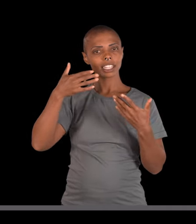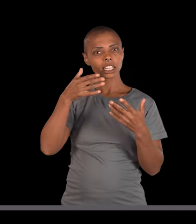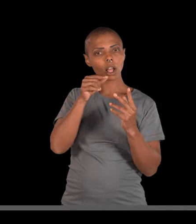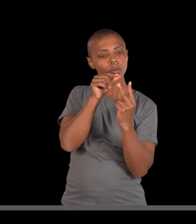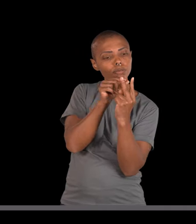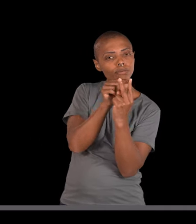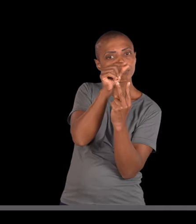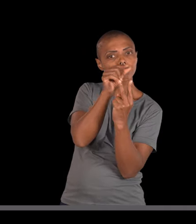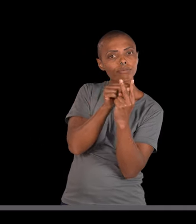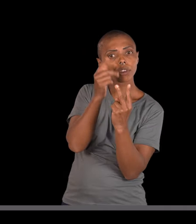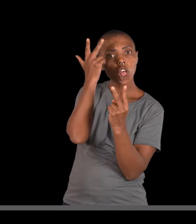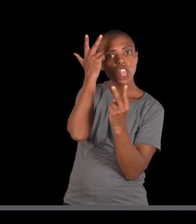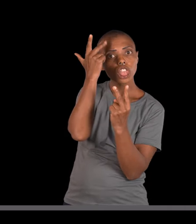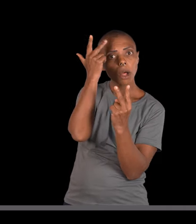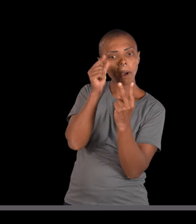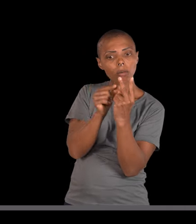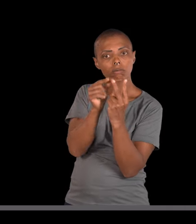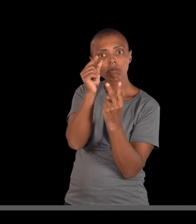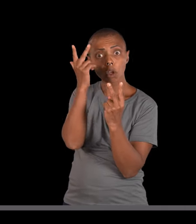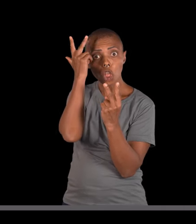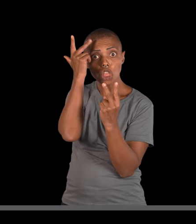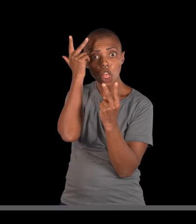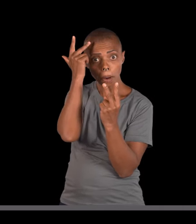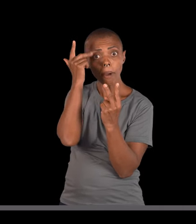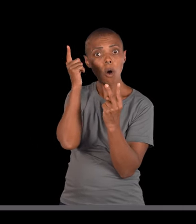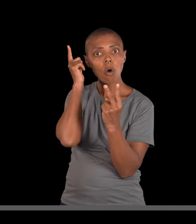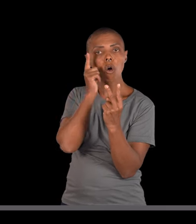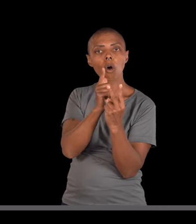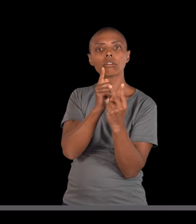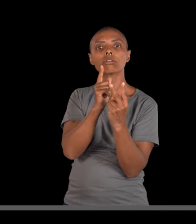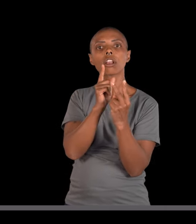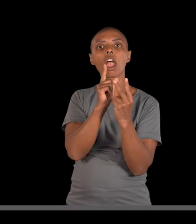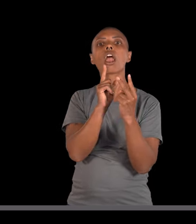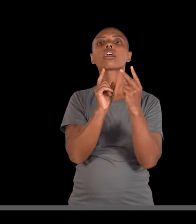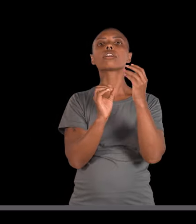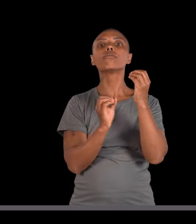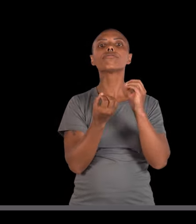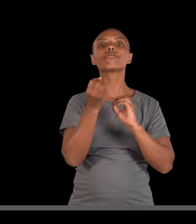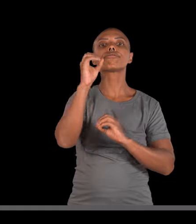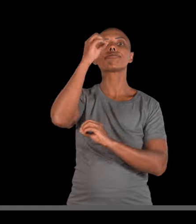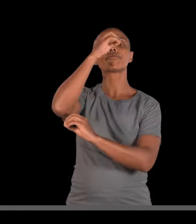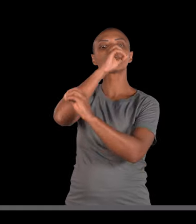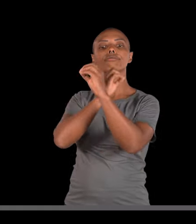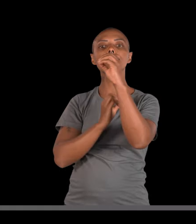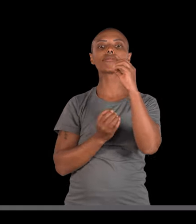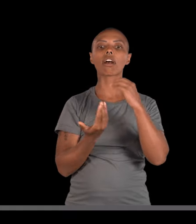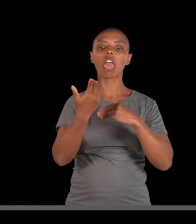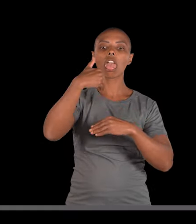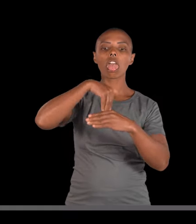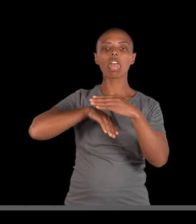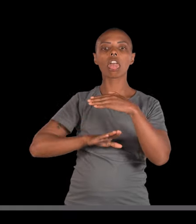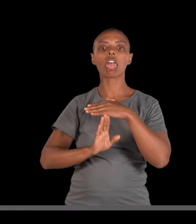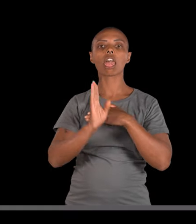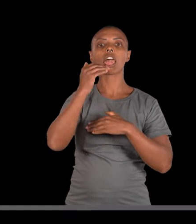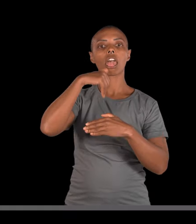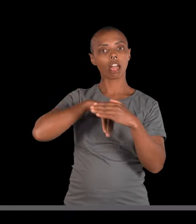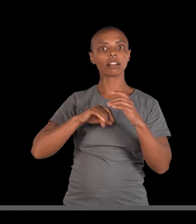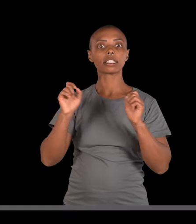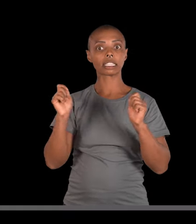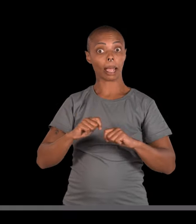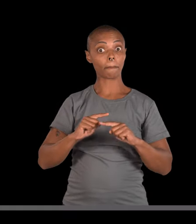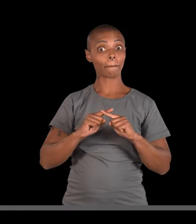alelo normal desse gene traz a informação para que aconteça isso aqui. Porém, se a pessoa